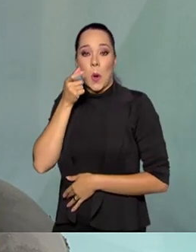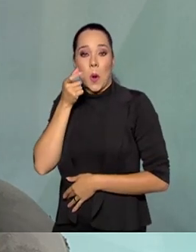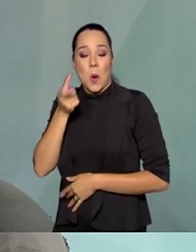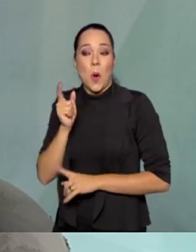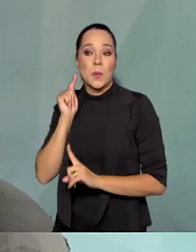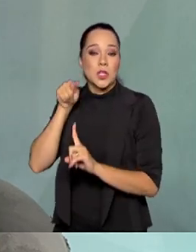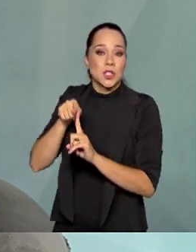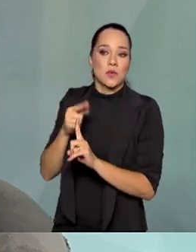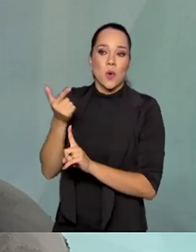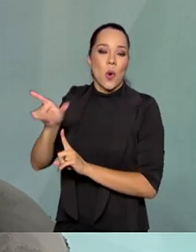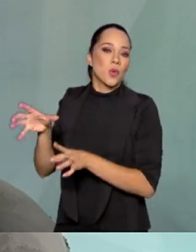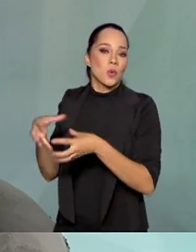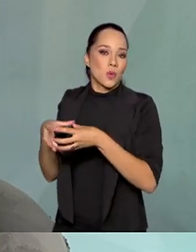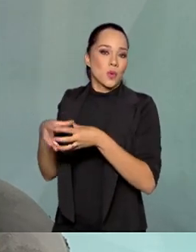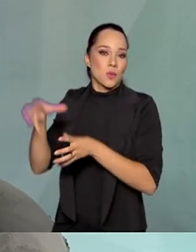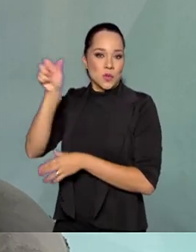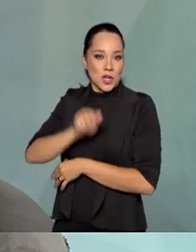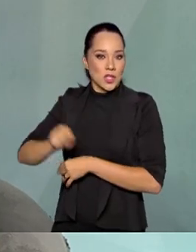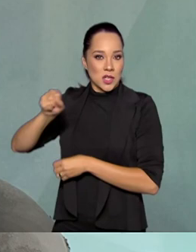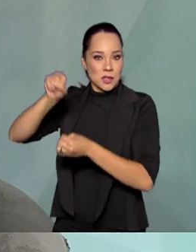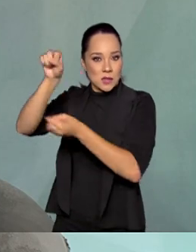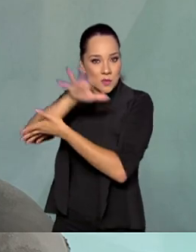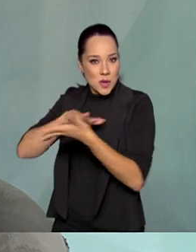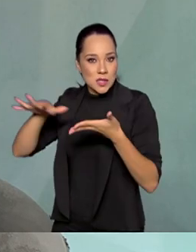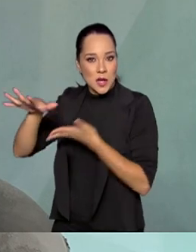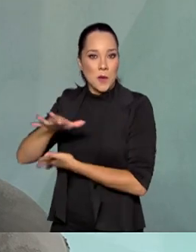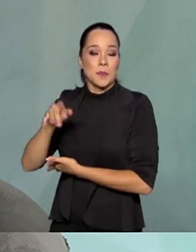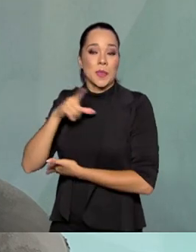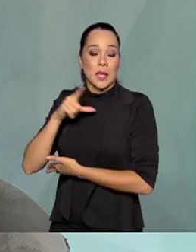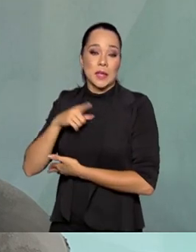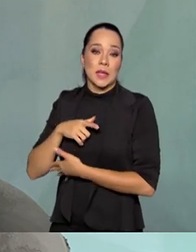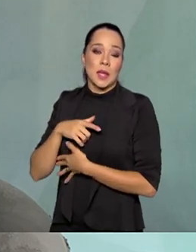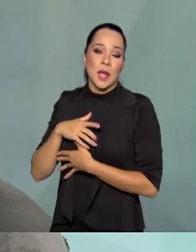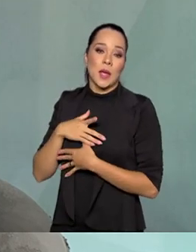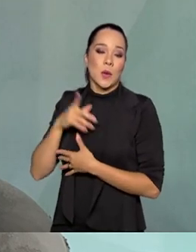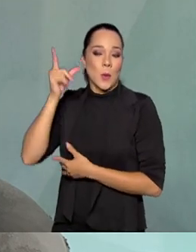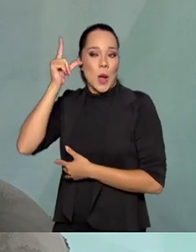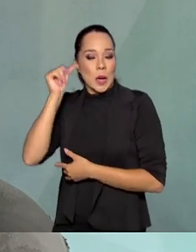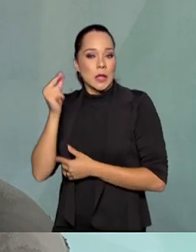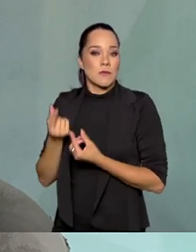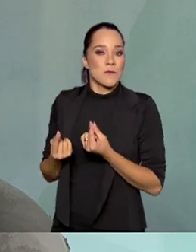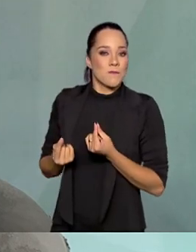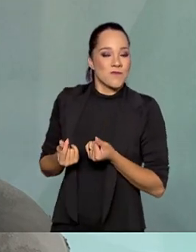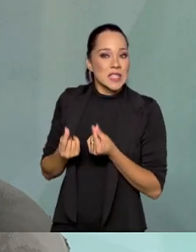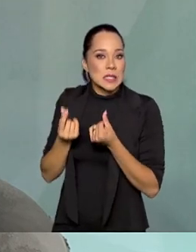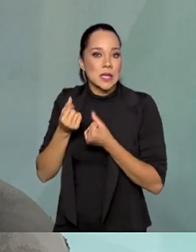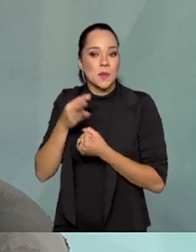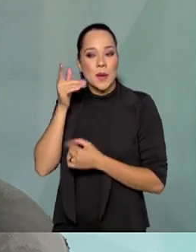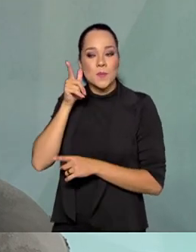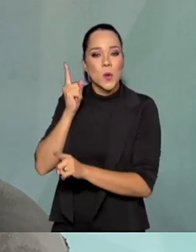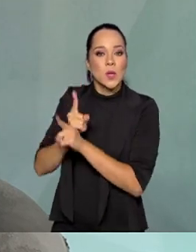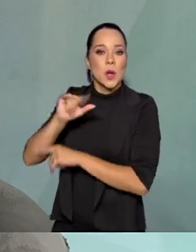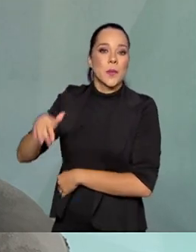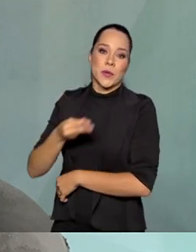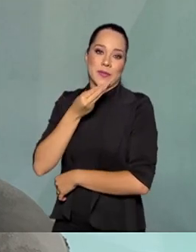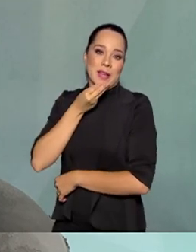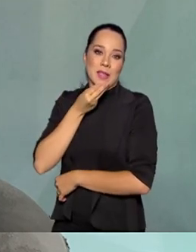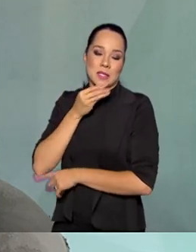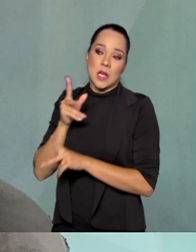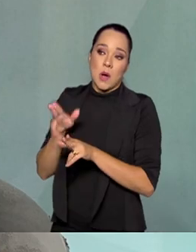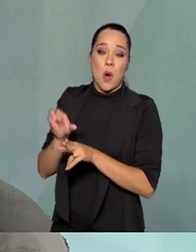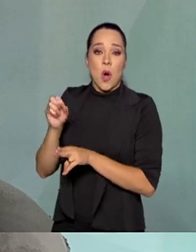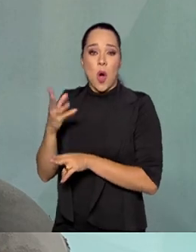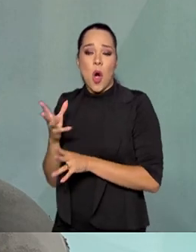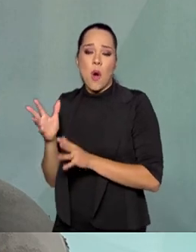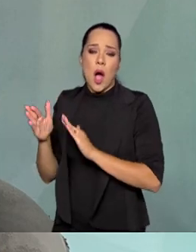nós estamos com outro grupo de agências espaciais que tem um fôlego financeiro menor para identificar oportunidades, como ele disse, ou